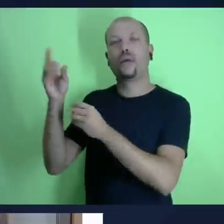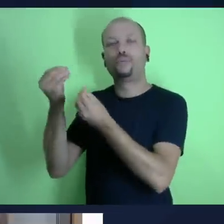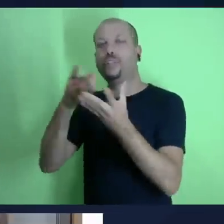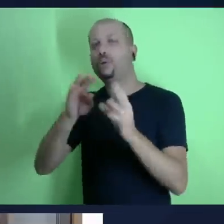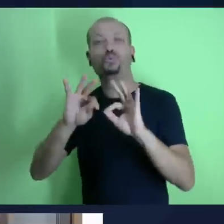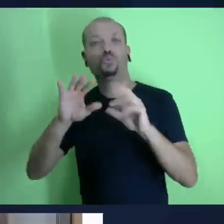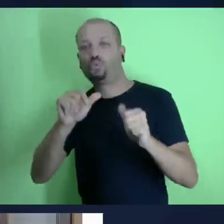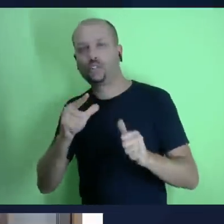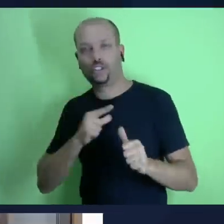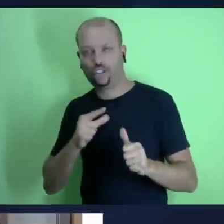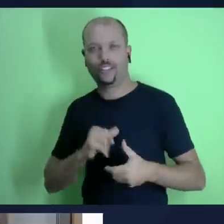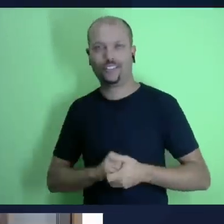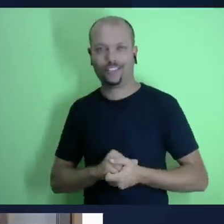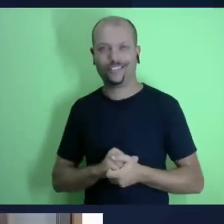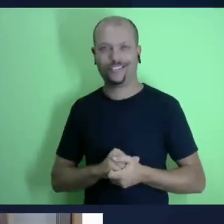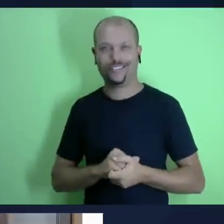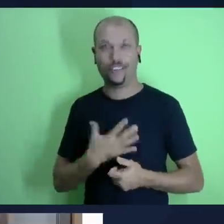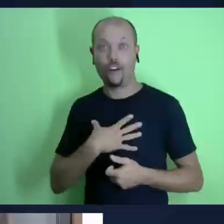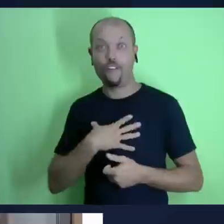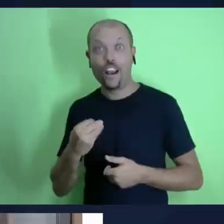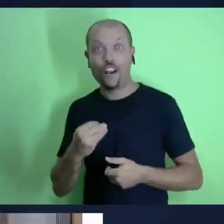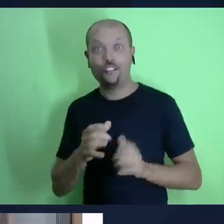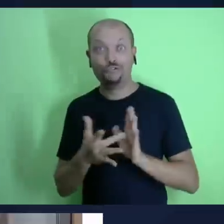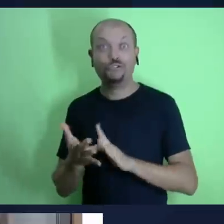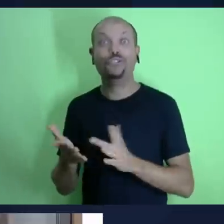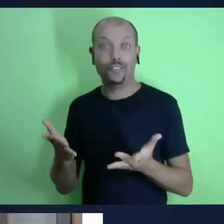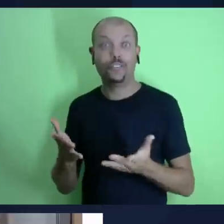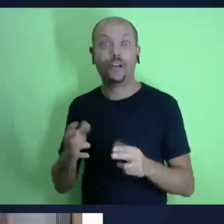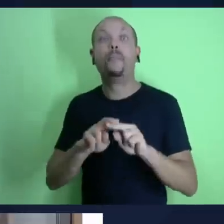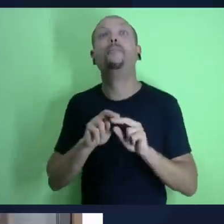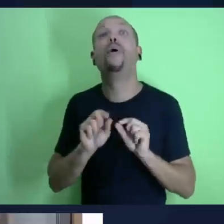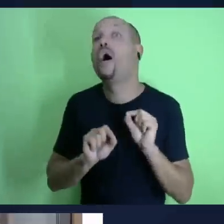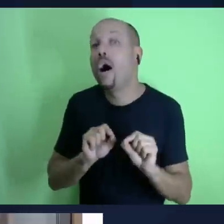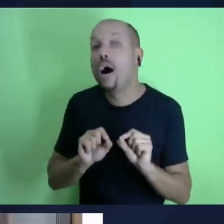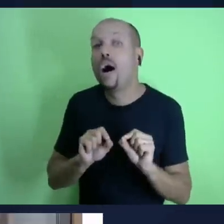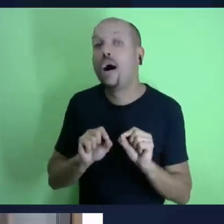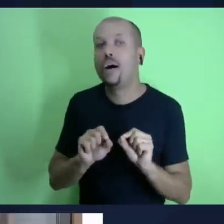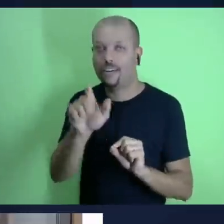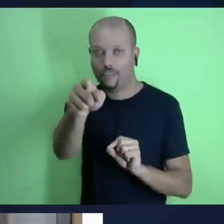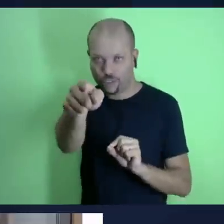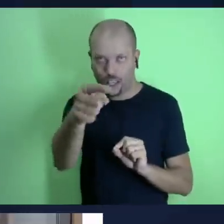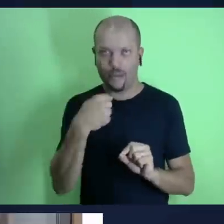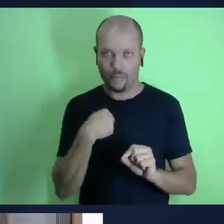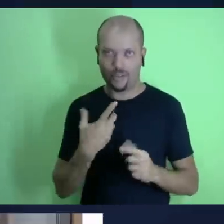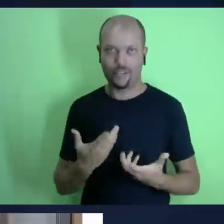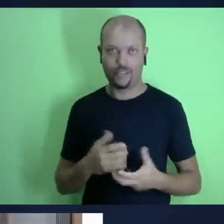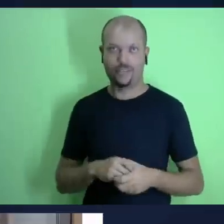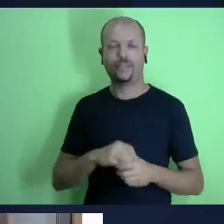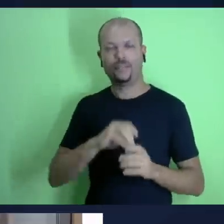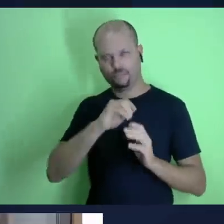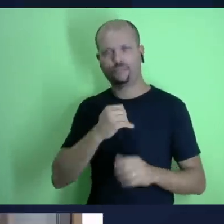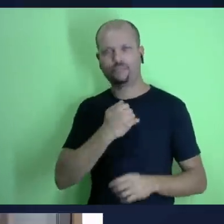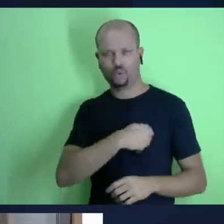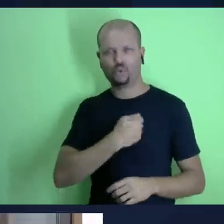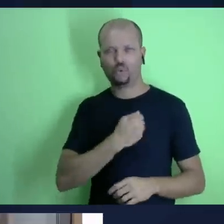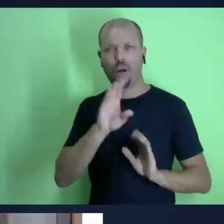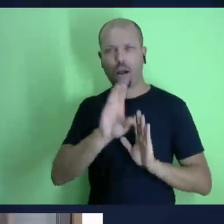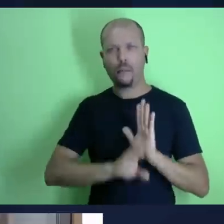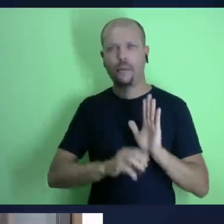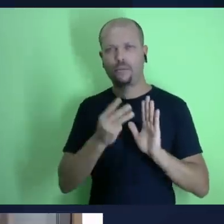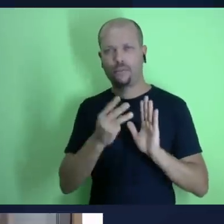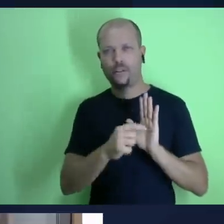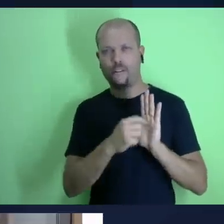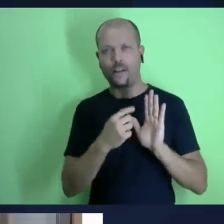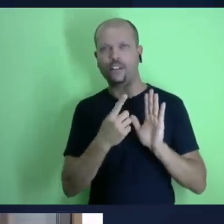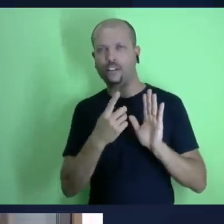amou o mundo de tal maneira que deu o seu filho unigênito para todo aquele que nele crê não pereça mas tenha a vida